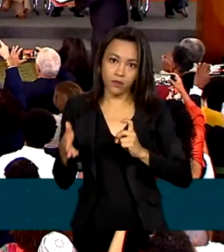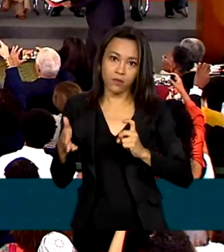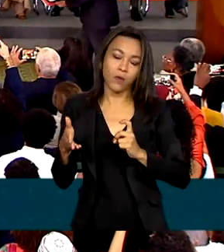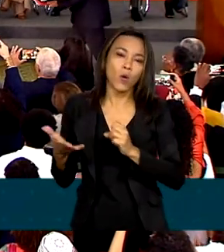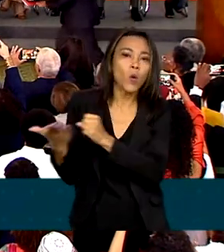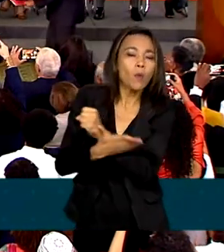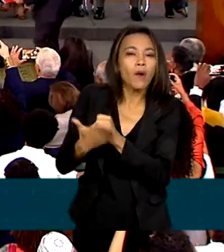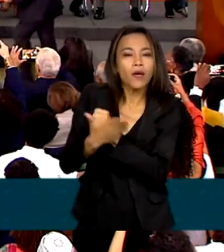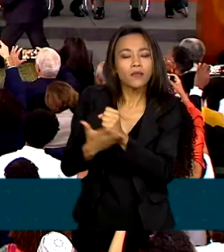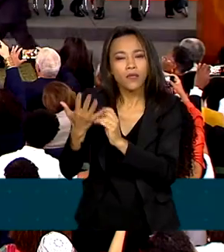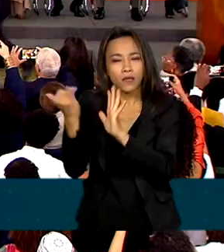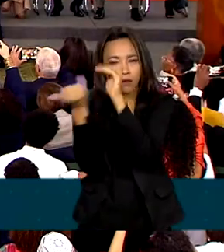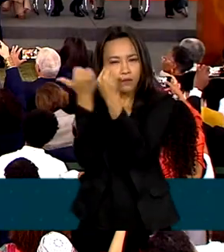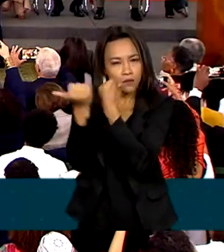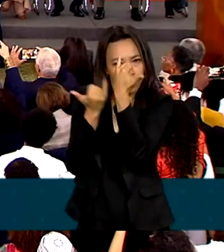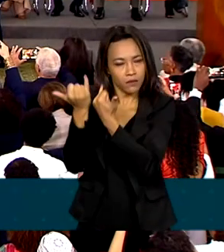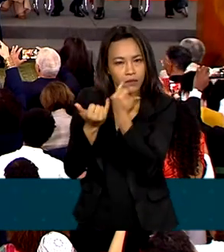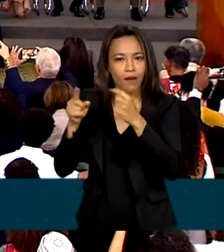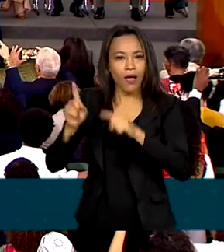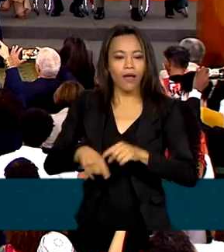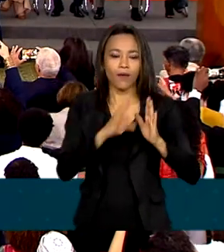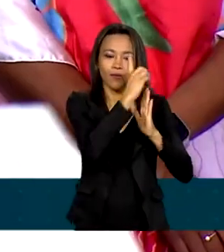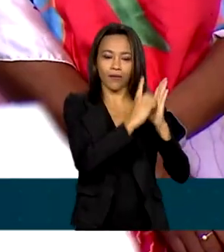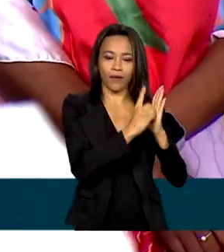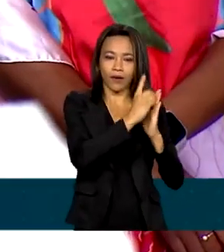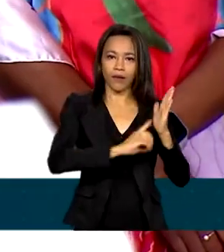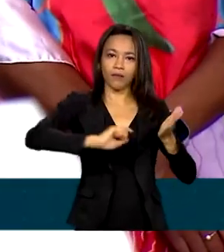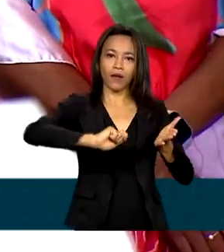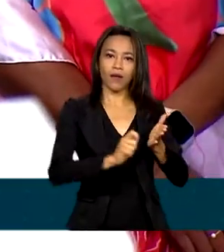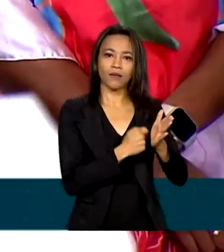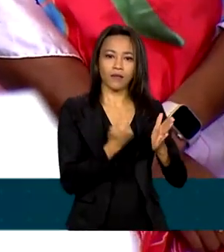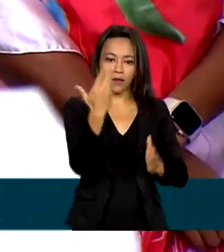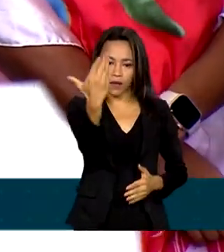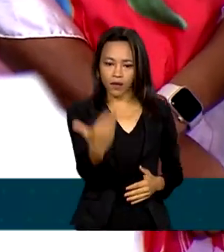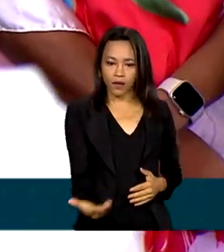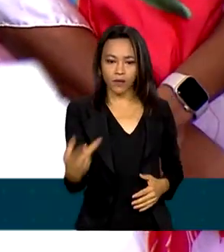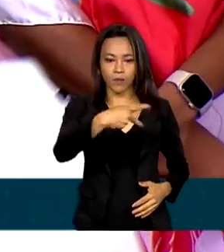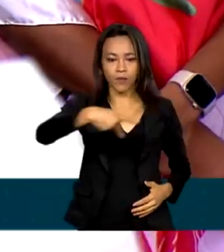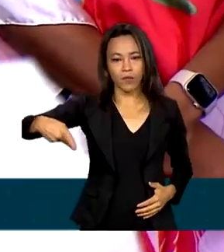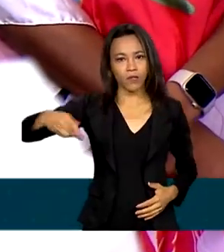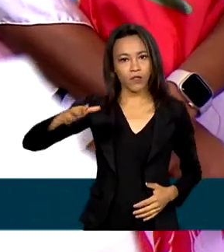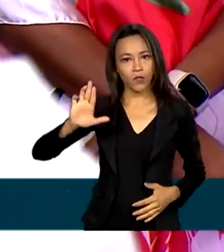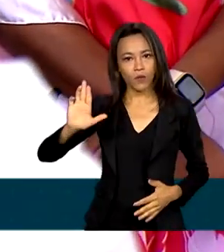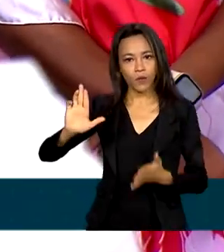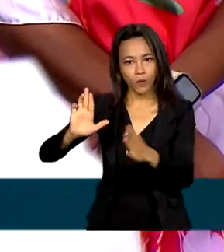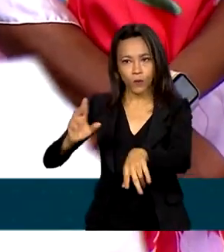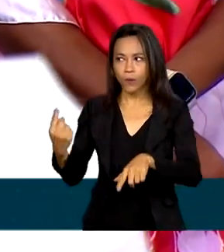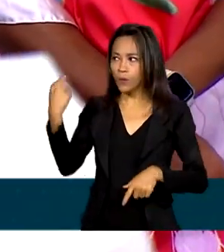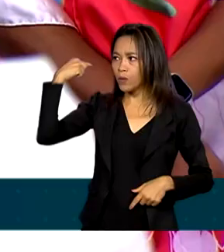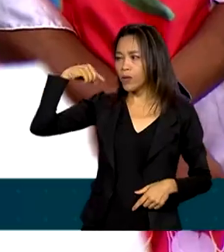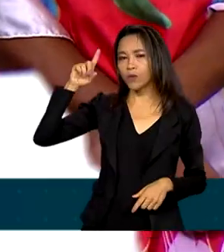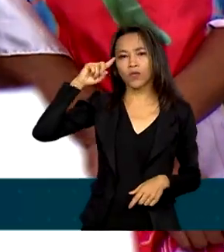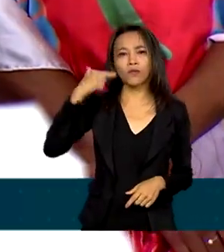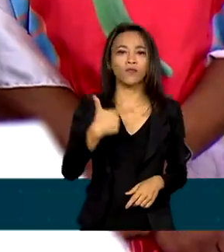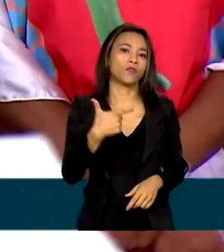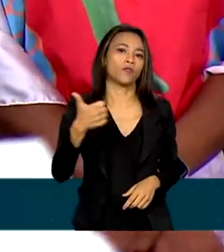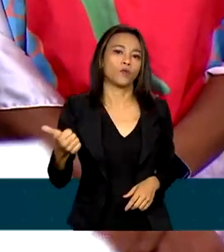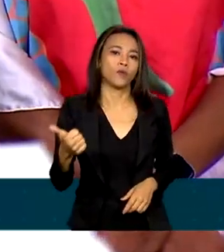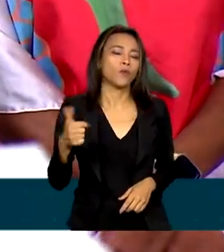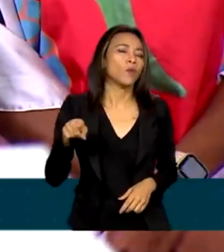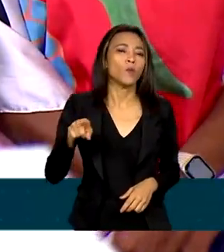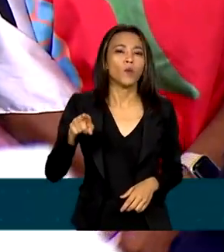informações gerenciais, é o decreto assinado pelo presidente Luiz Inácio Lula da Silva no último dia 21, que